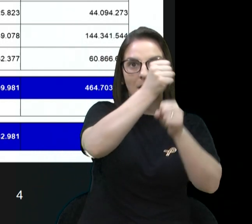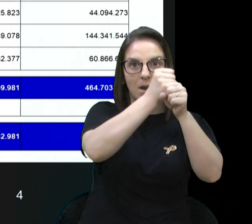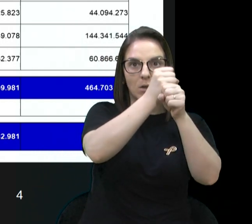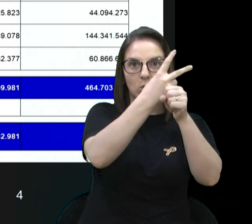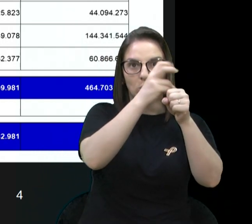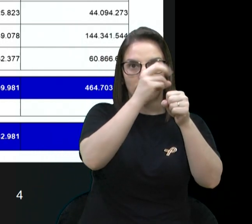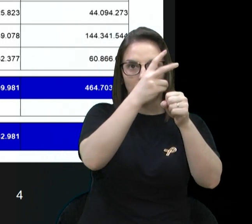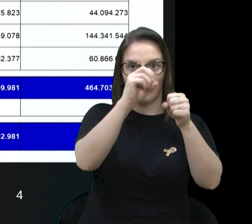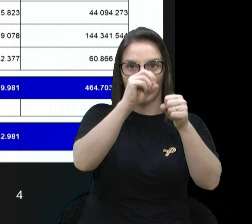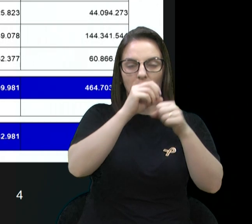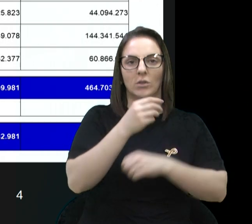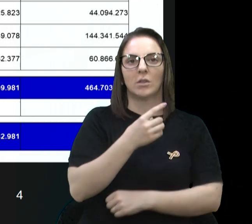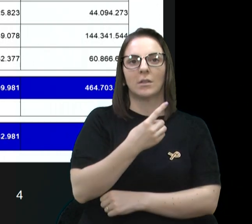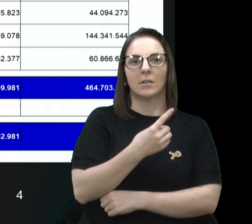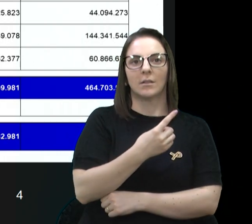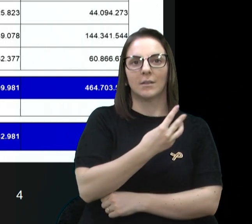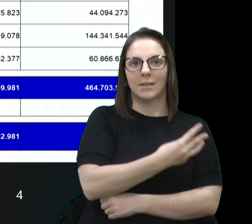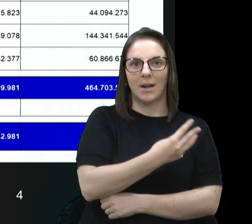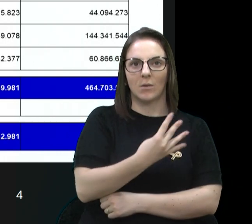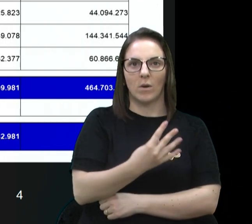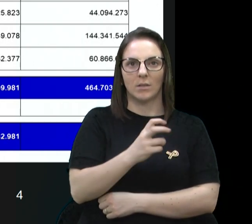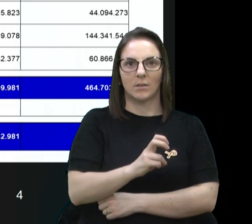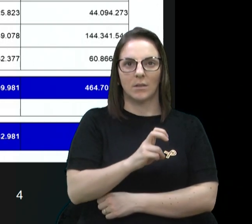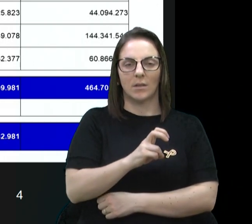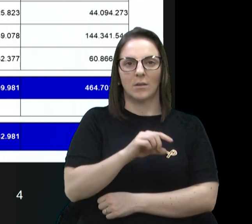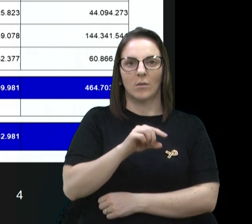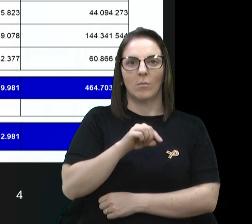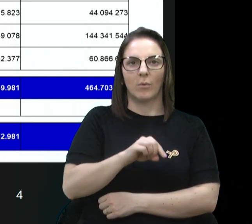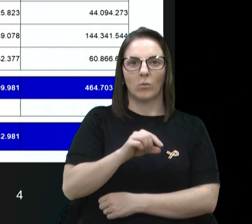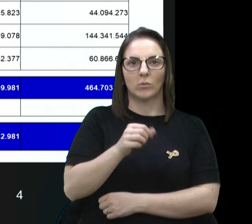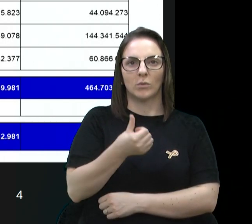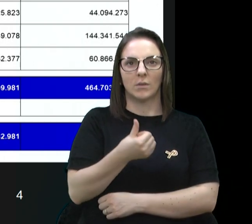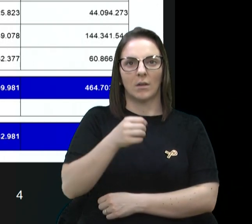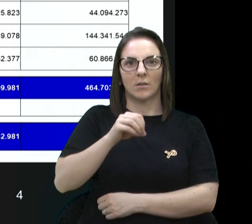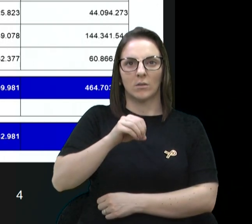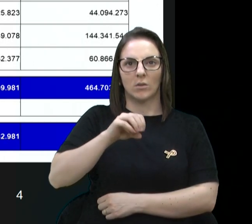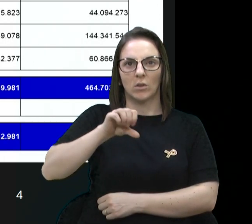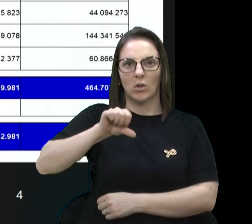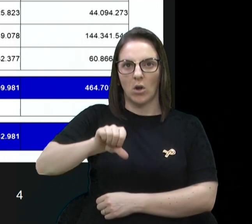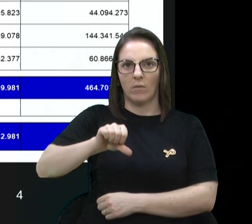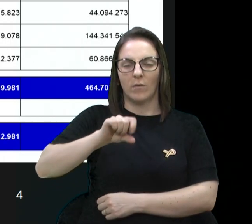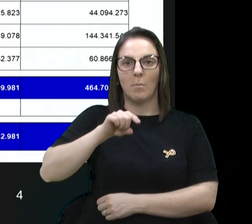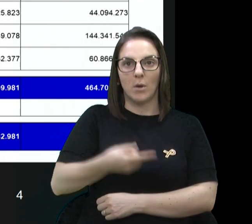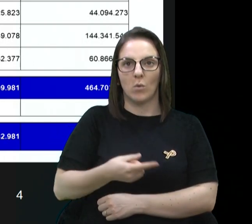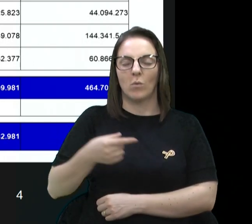345.609.000. 2021,